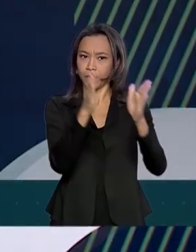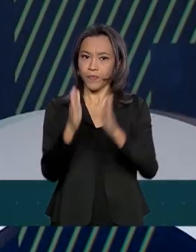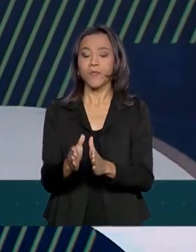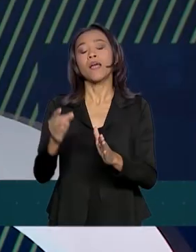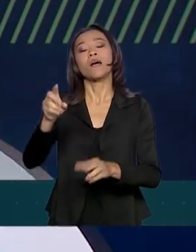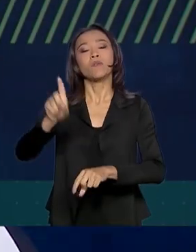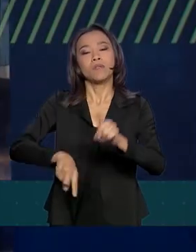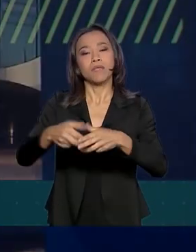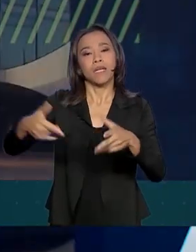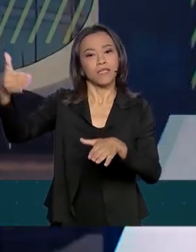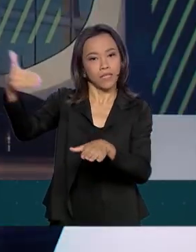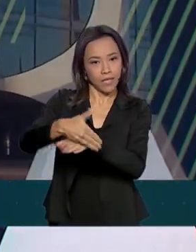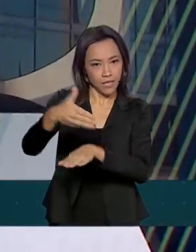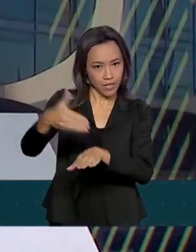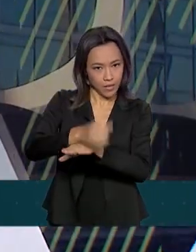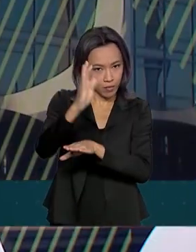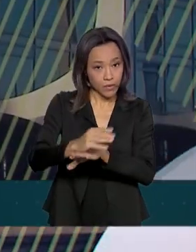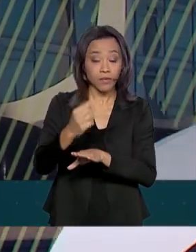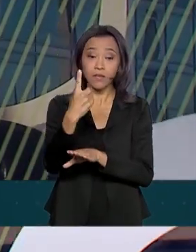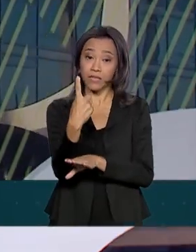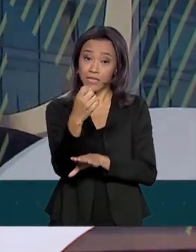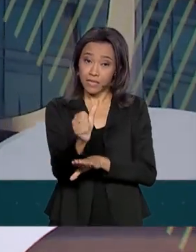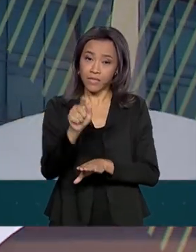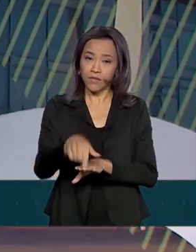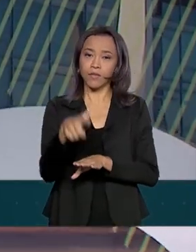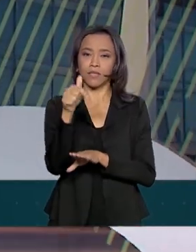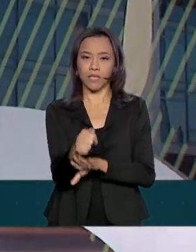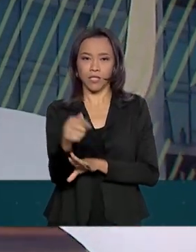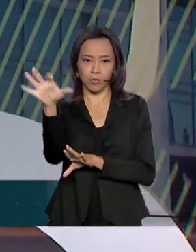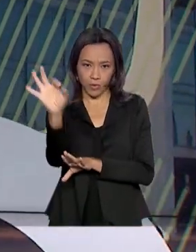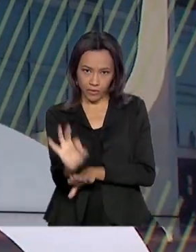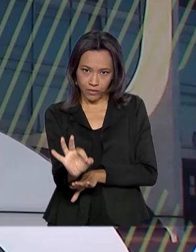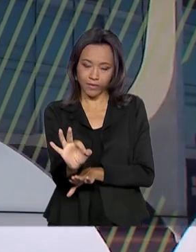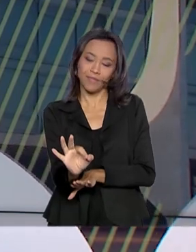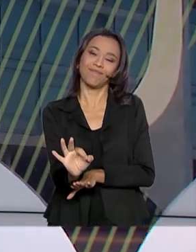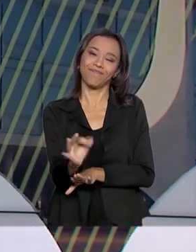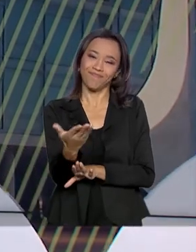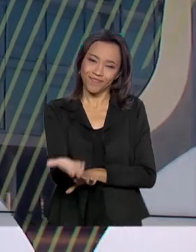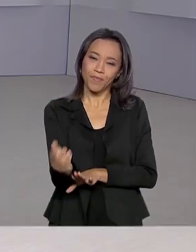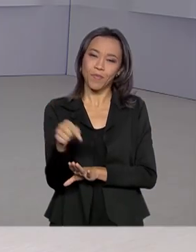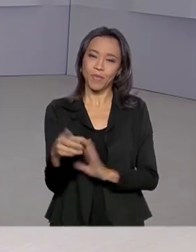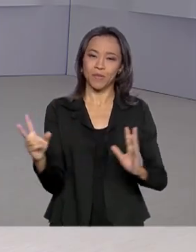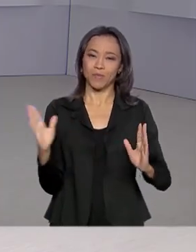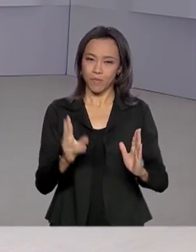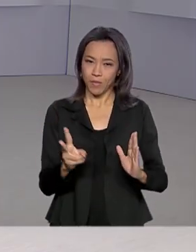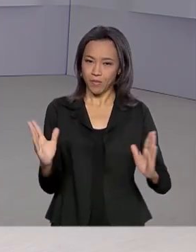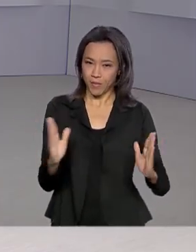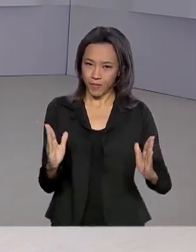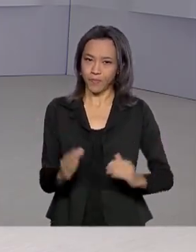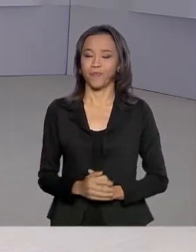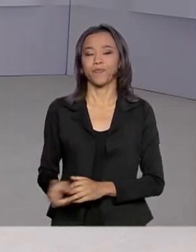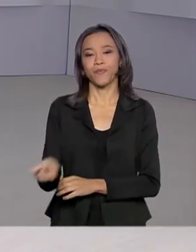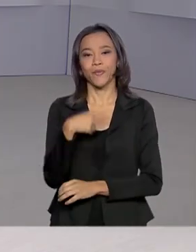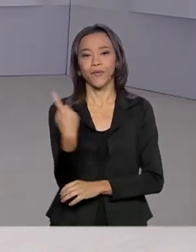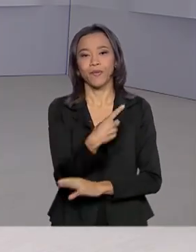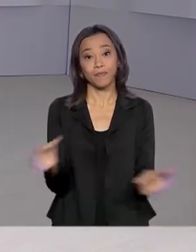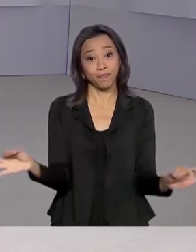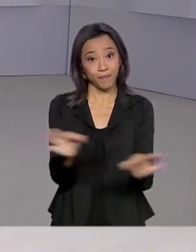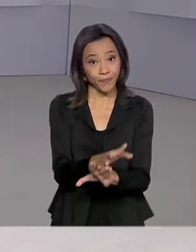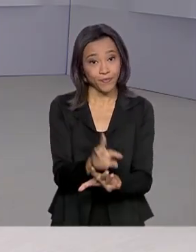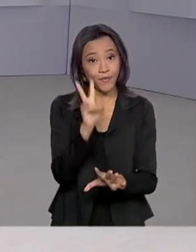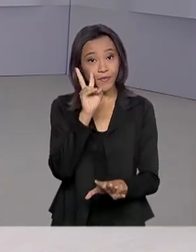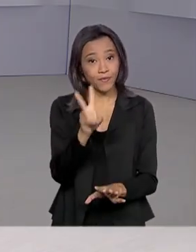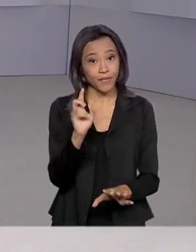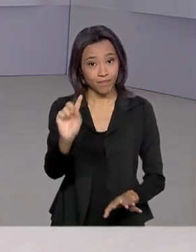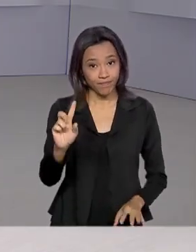importações registraram aumento de 16,7% no período. Nós ficamos por aqui. Nos